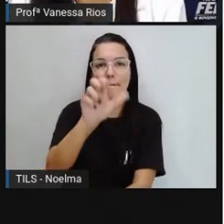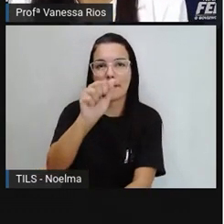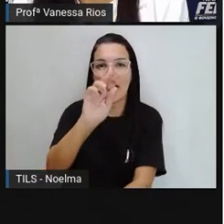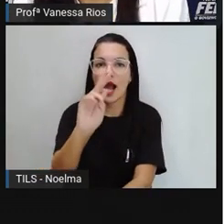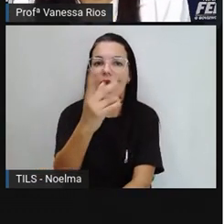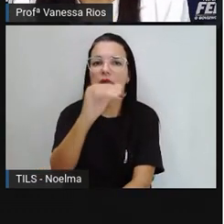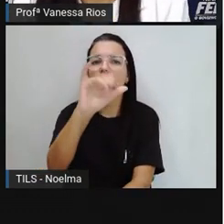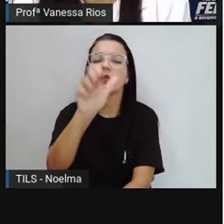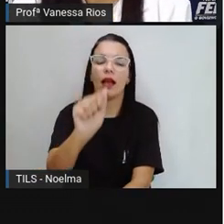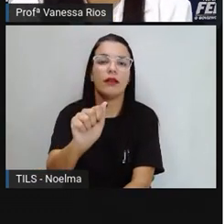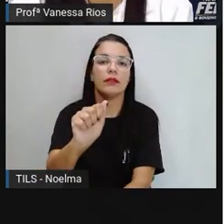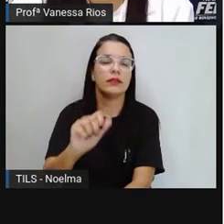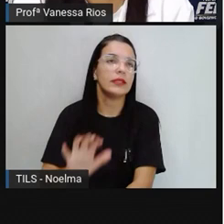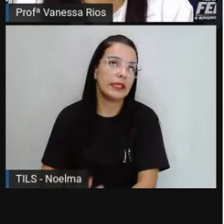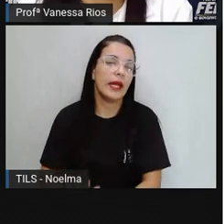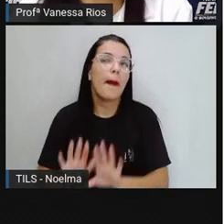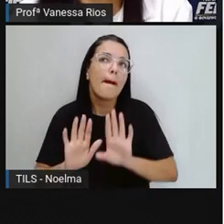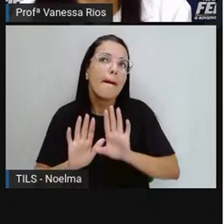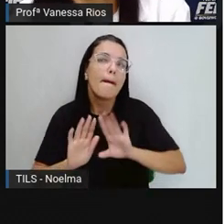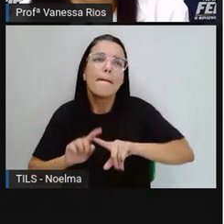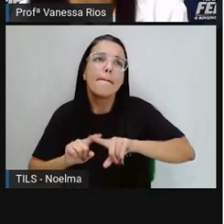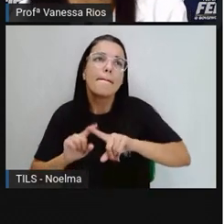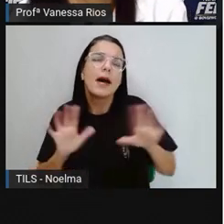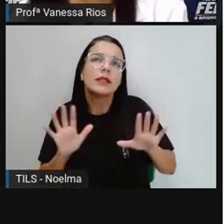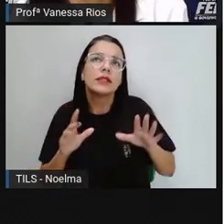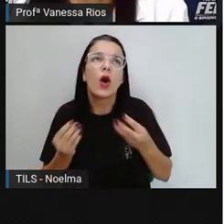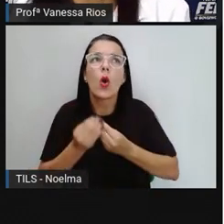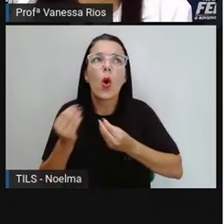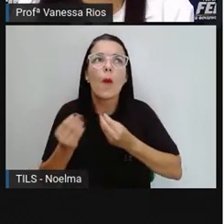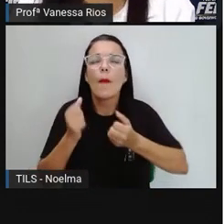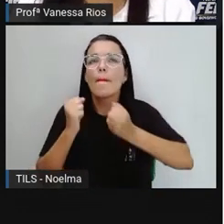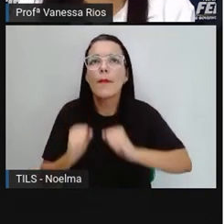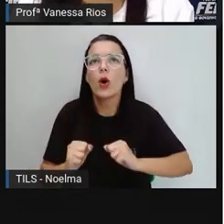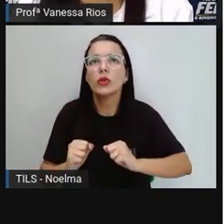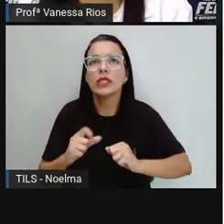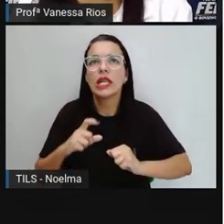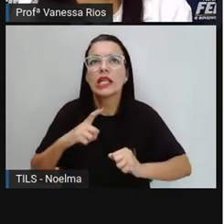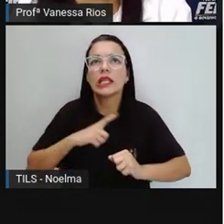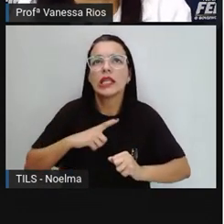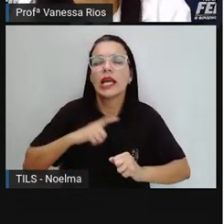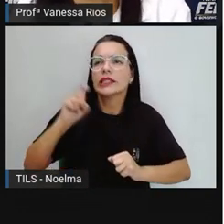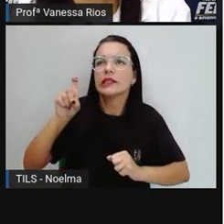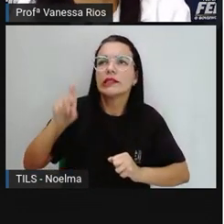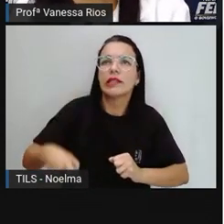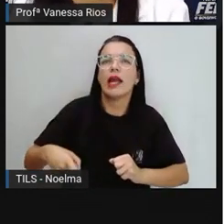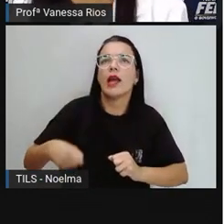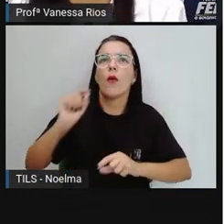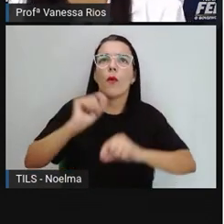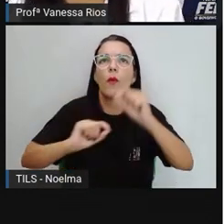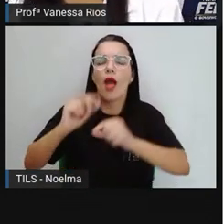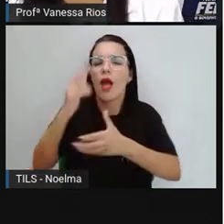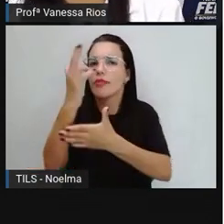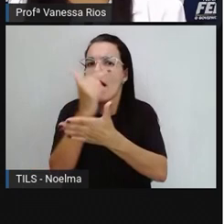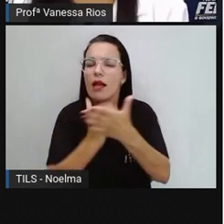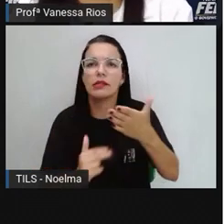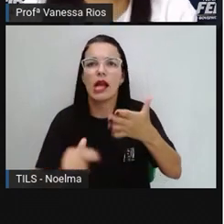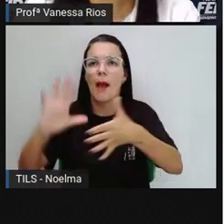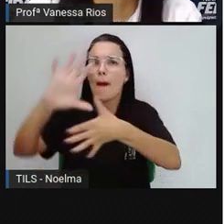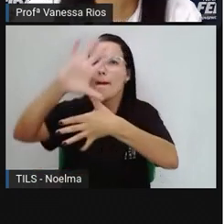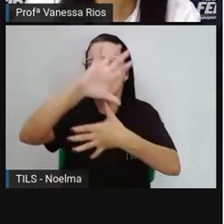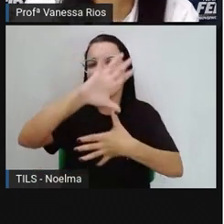Mas como é que isso pode ser representado num mapa? Onde que a Bahia está quando a gente fala em